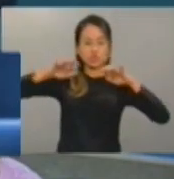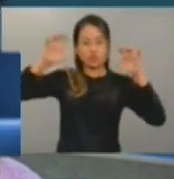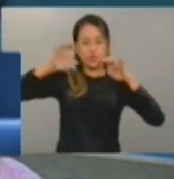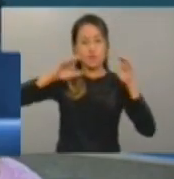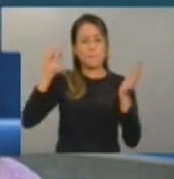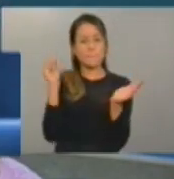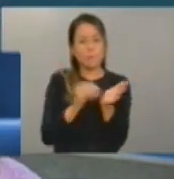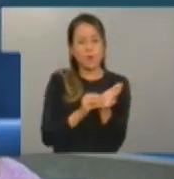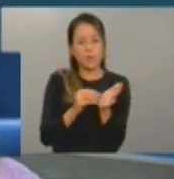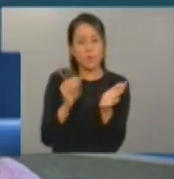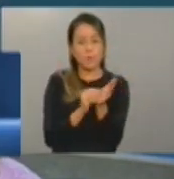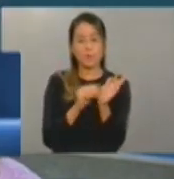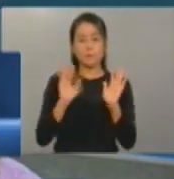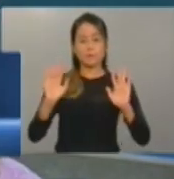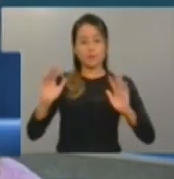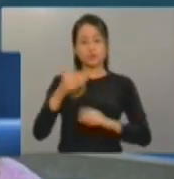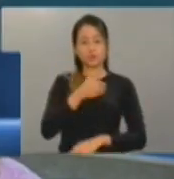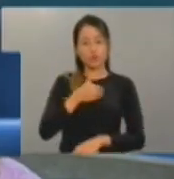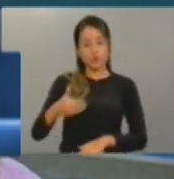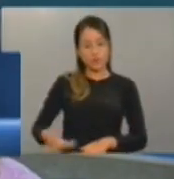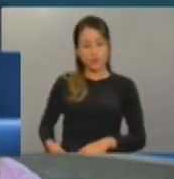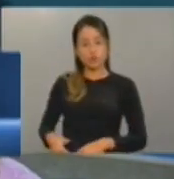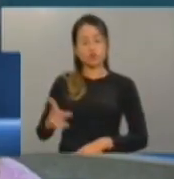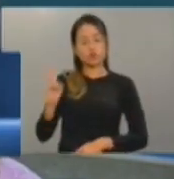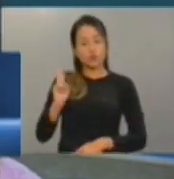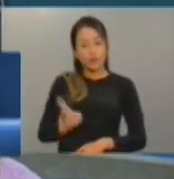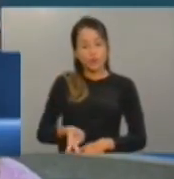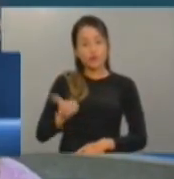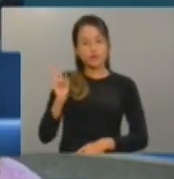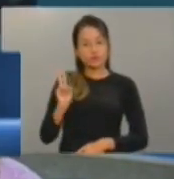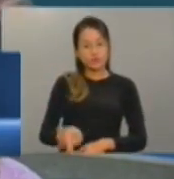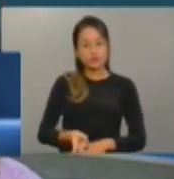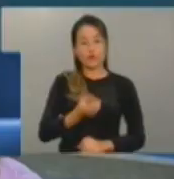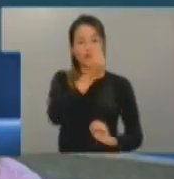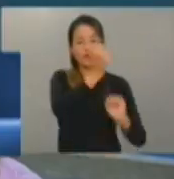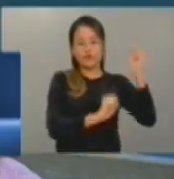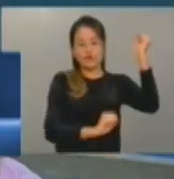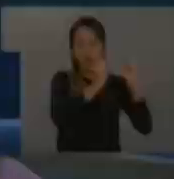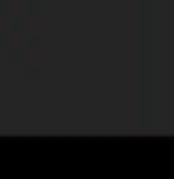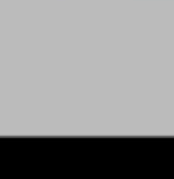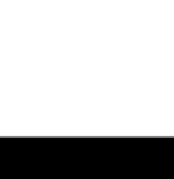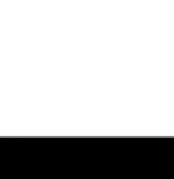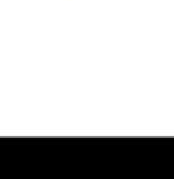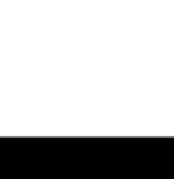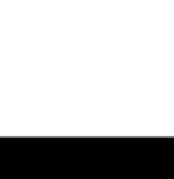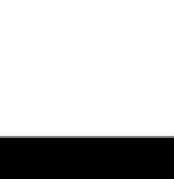governo do estado continua a impulsionar atividades econômicas e atividades intensivas.